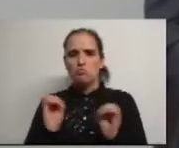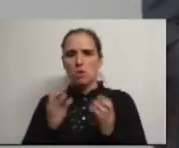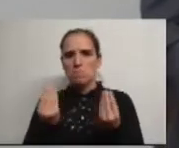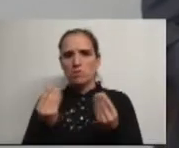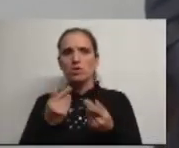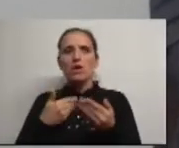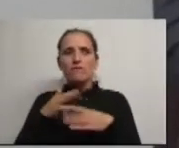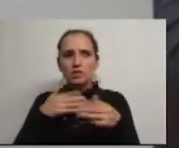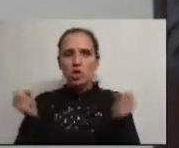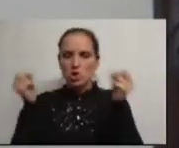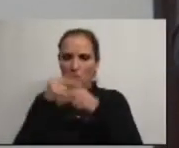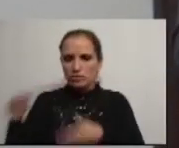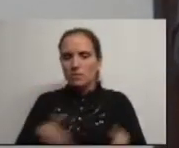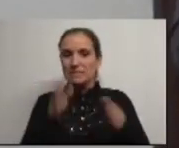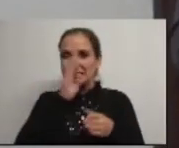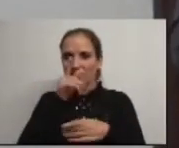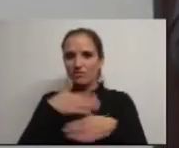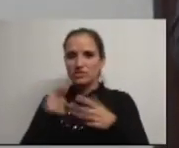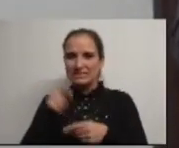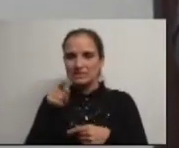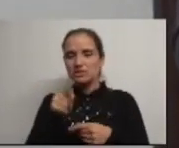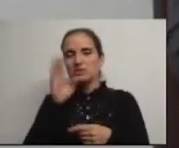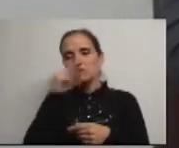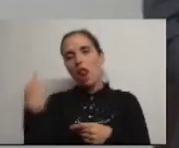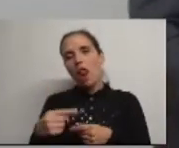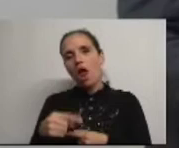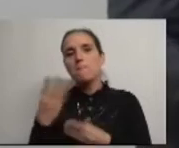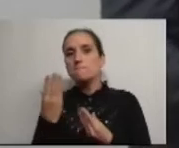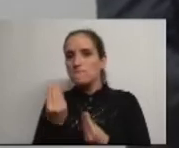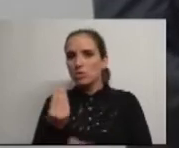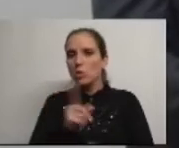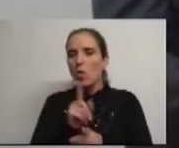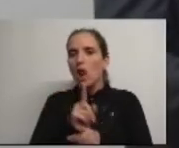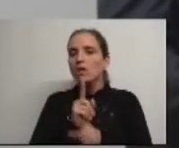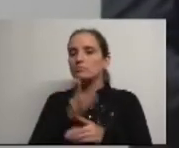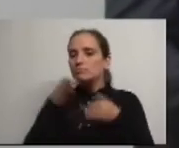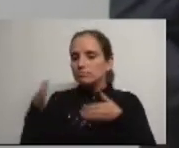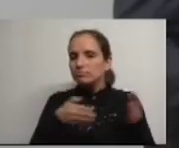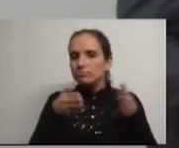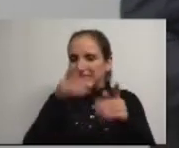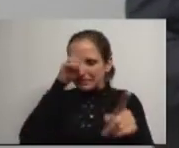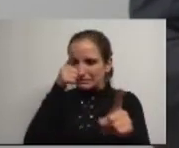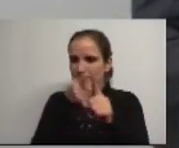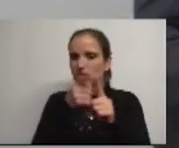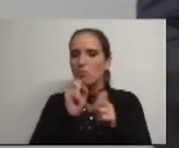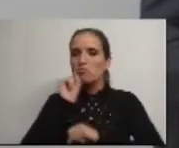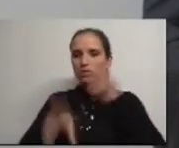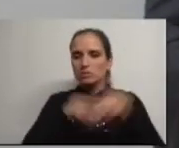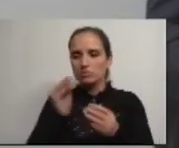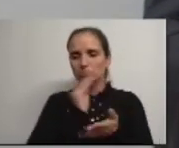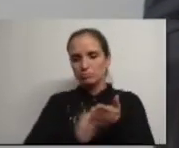novos caminhos. Se o fizéssemos e se tivéssemos esse medo, não teríamos encertado o caminho que fizemos na modernização